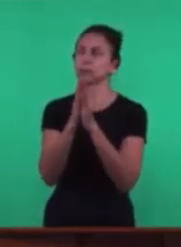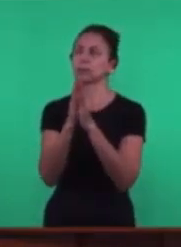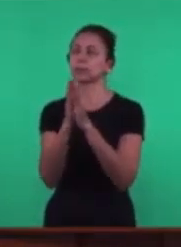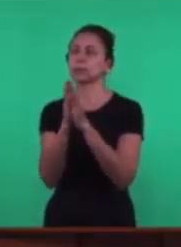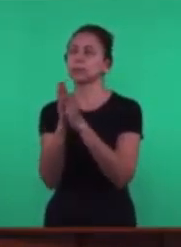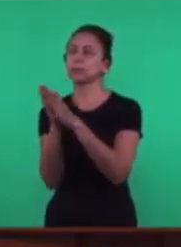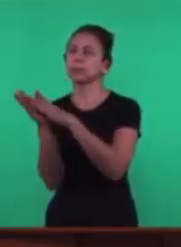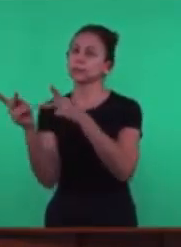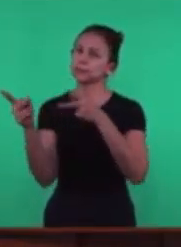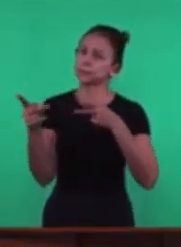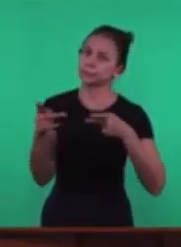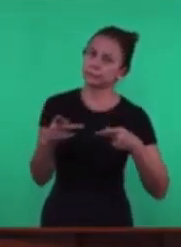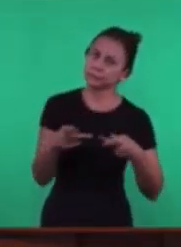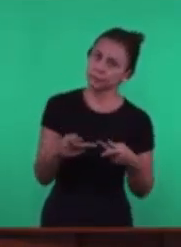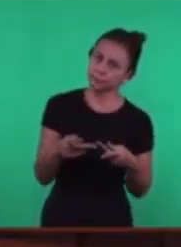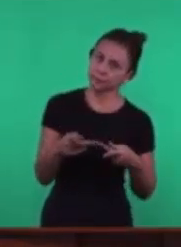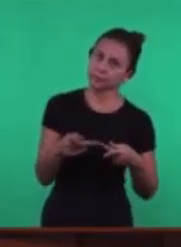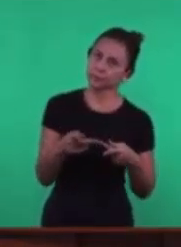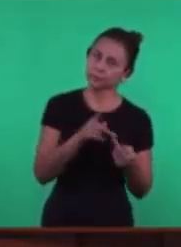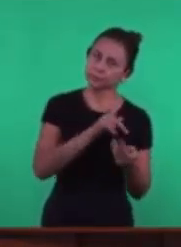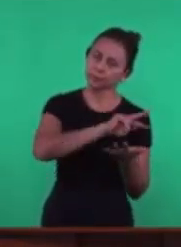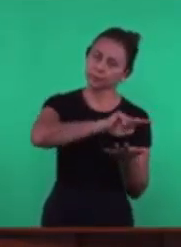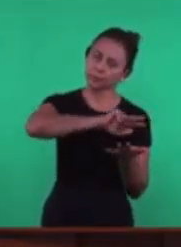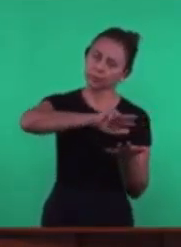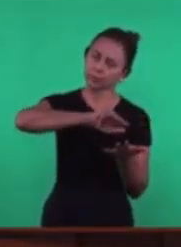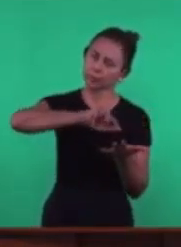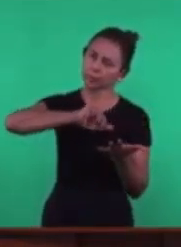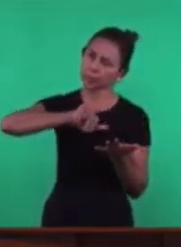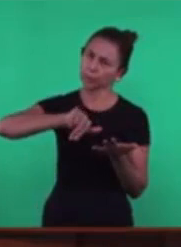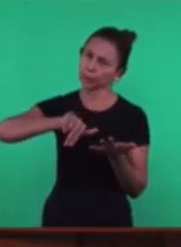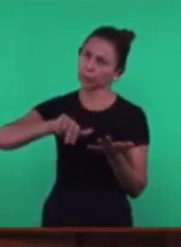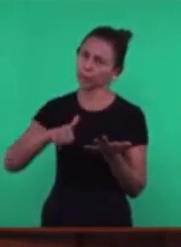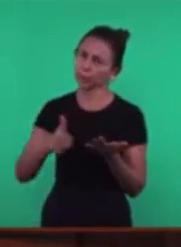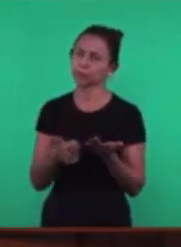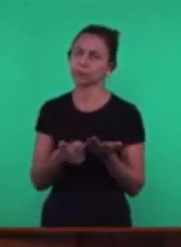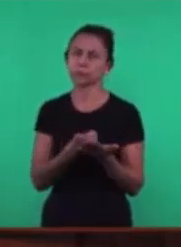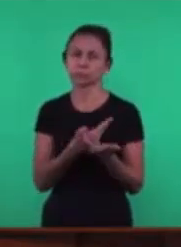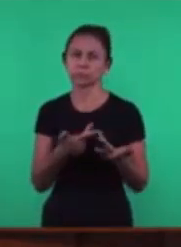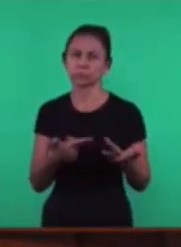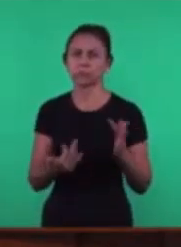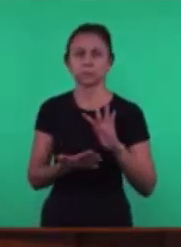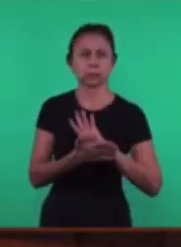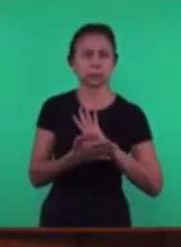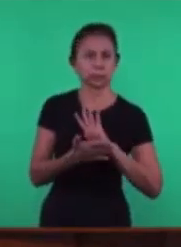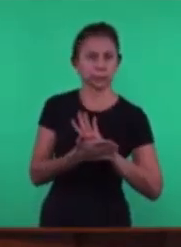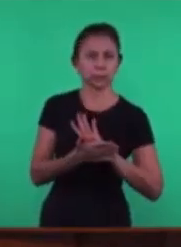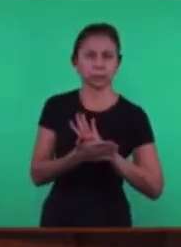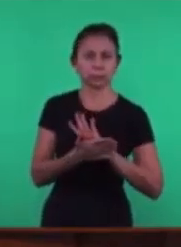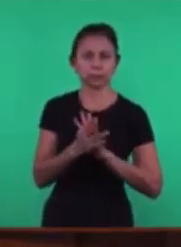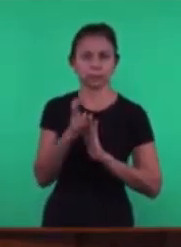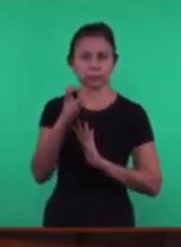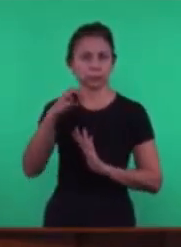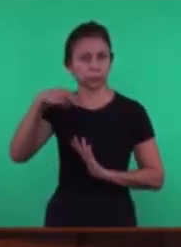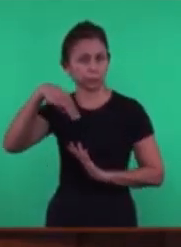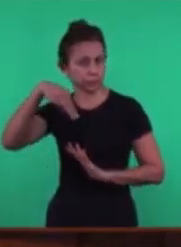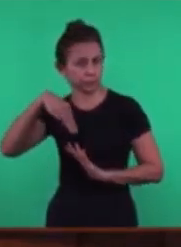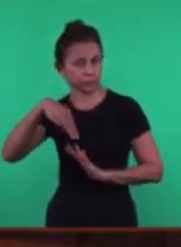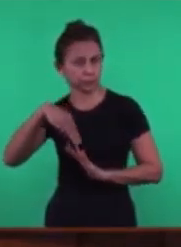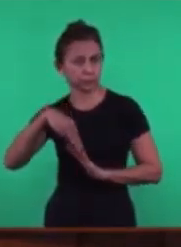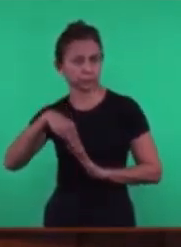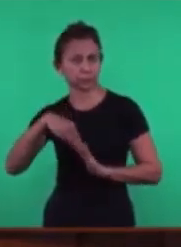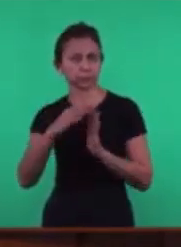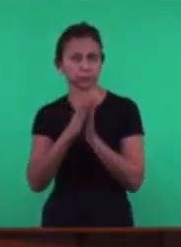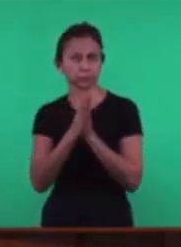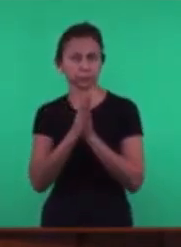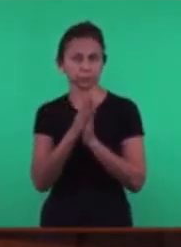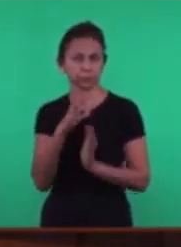Tem uma série de Louvores E tudo isso Mas O que está agora